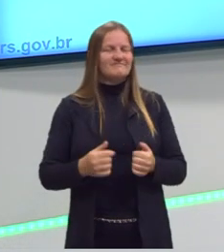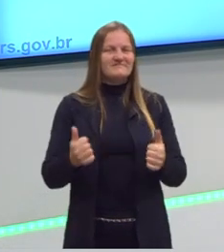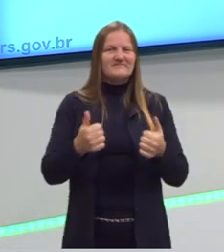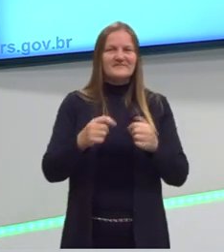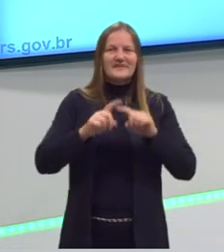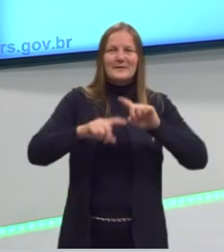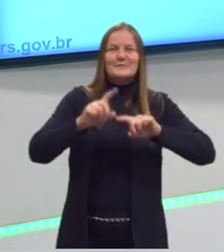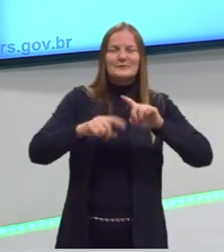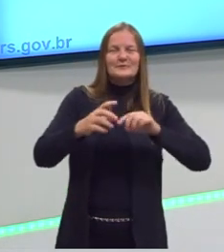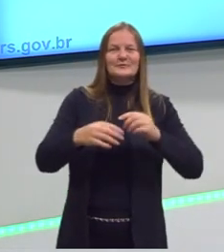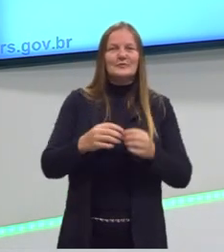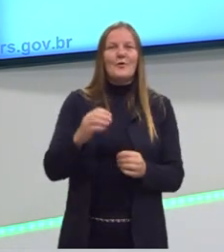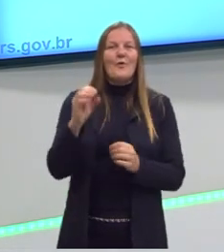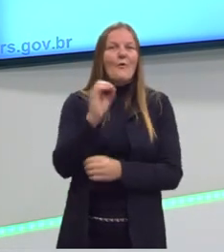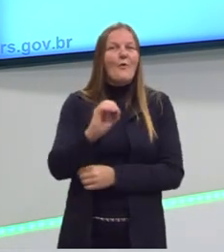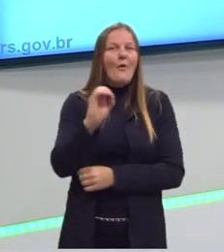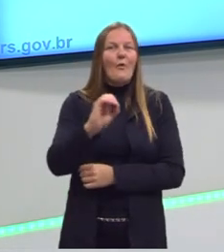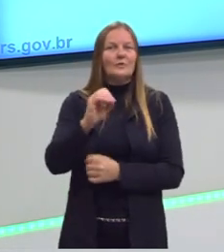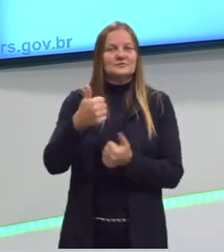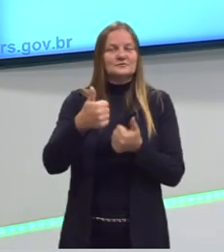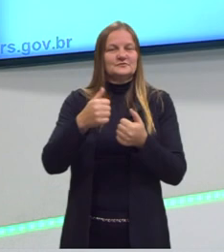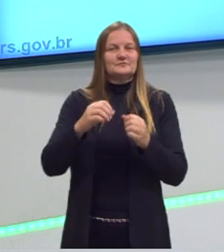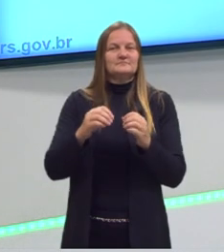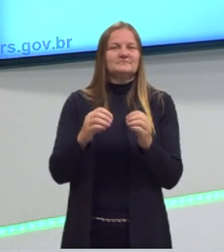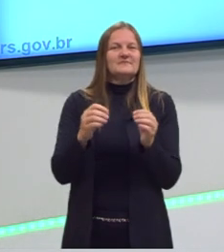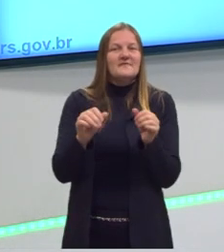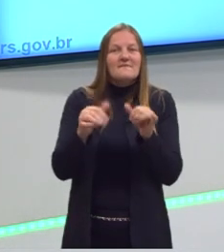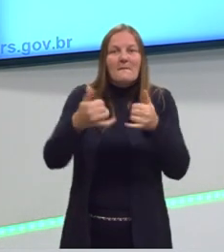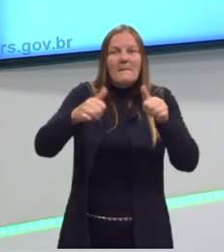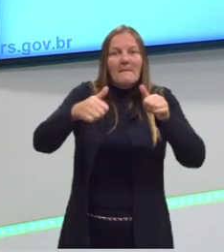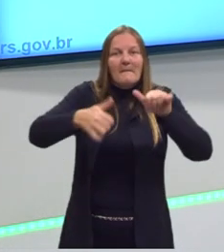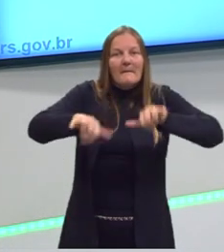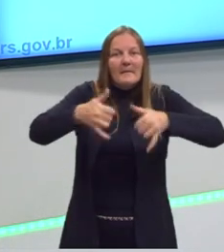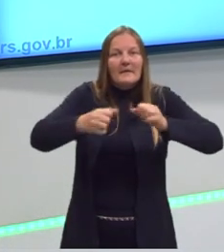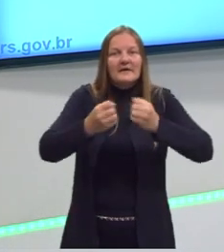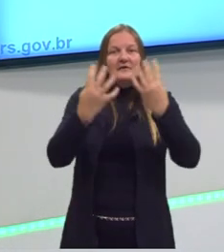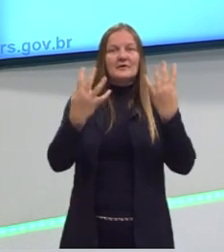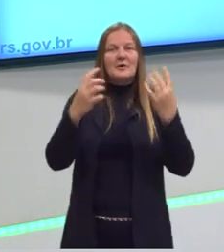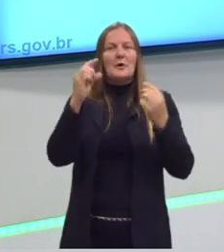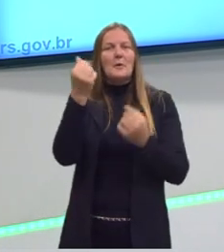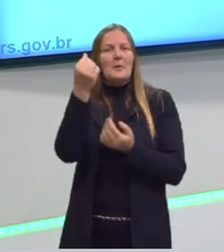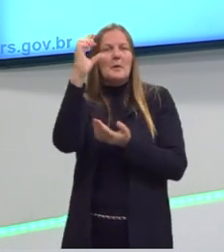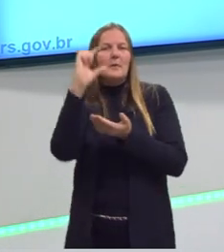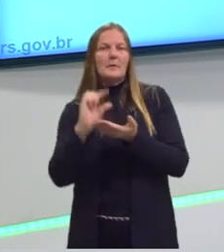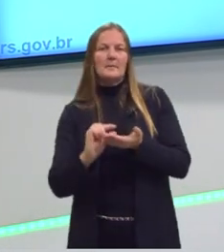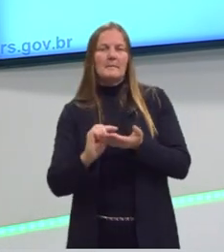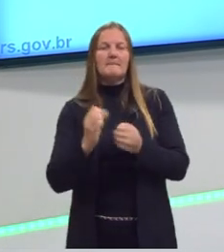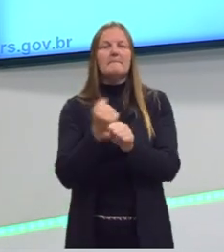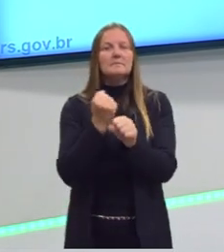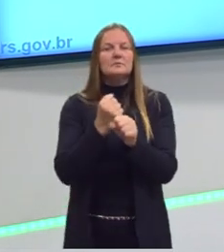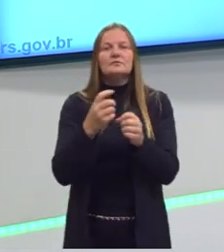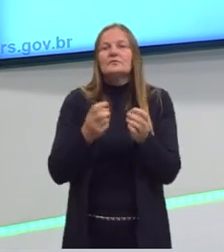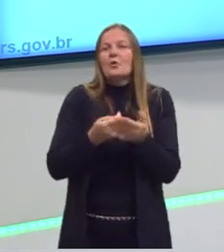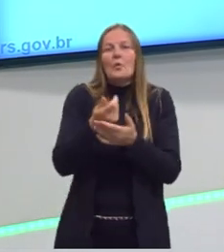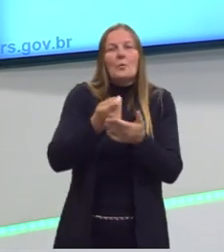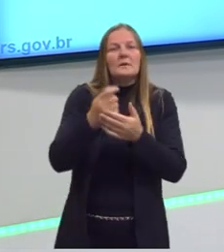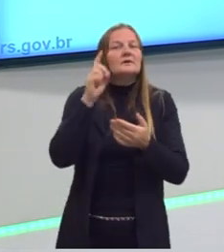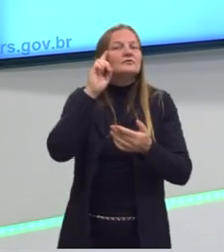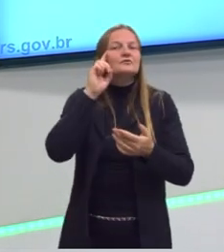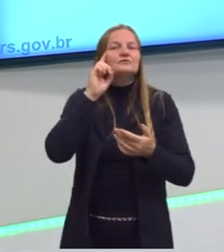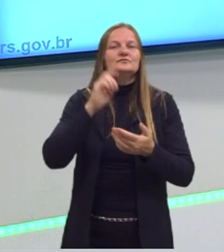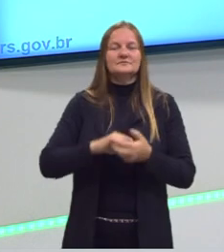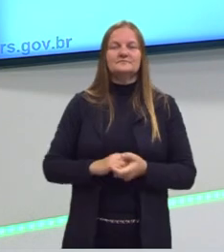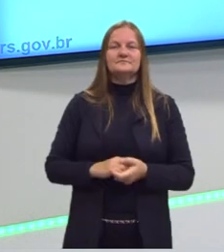porque eu vou otimizar a minha reação e mais baixo vai ser o valor que nós vamos pagar pelo nosso produto e os nossos produtos do dia a dia,